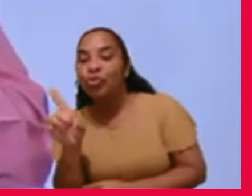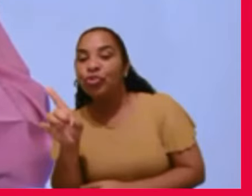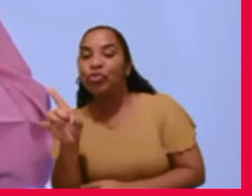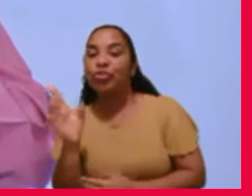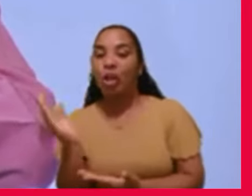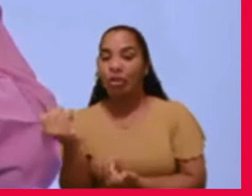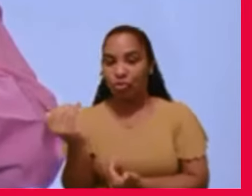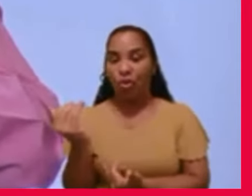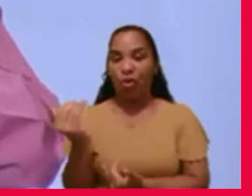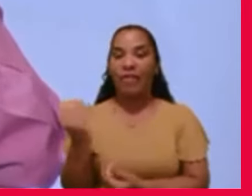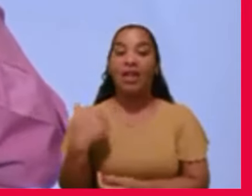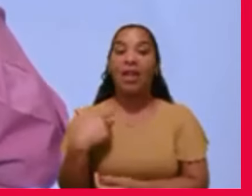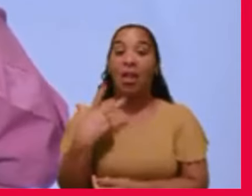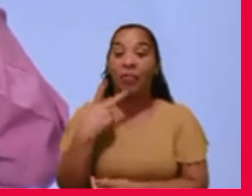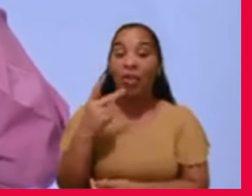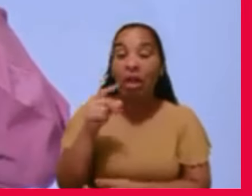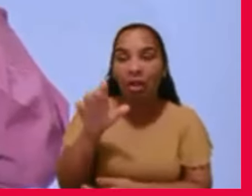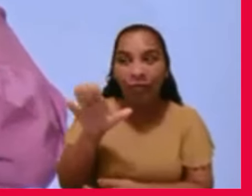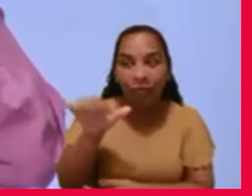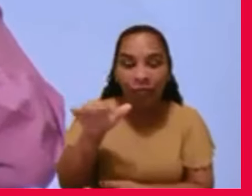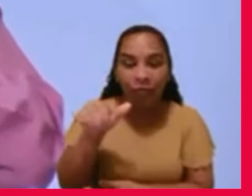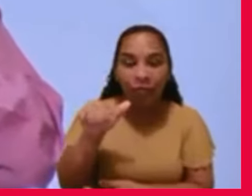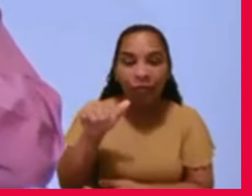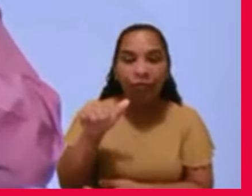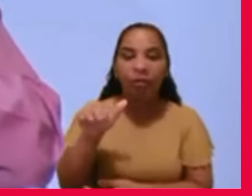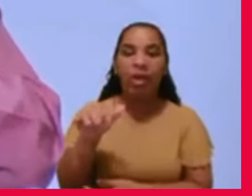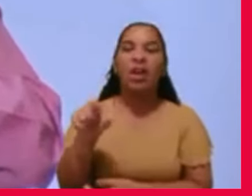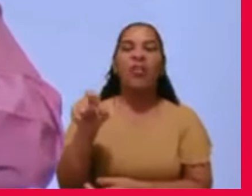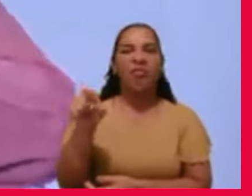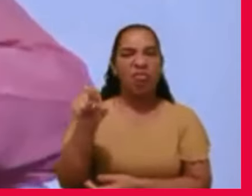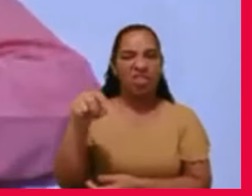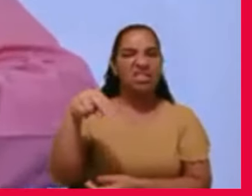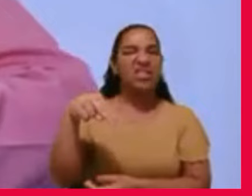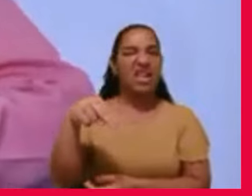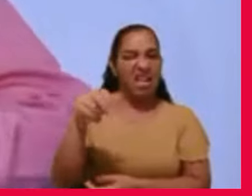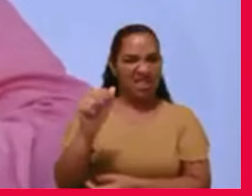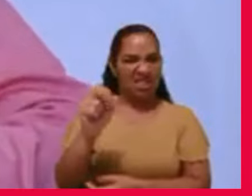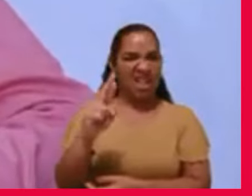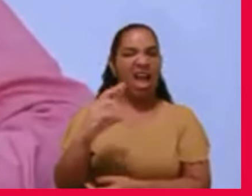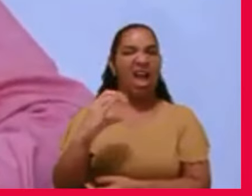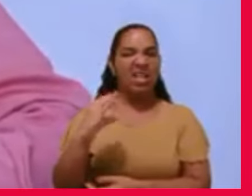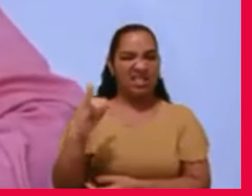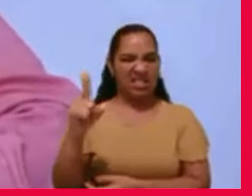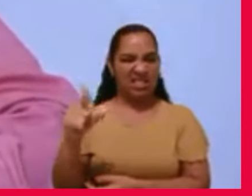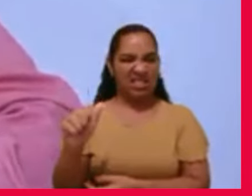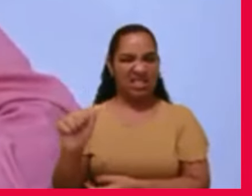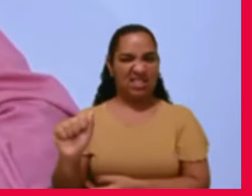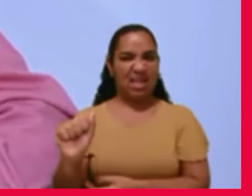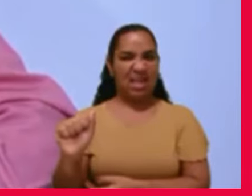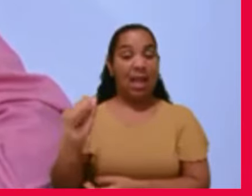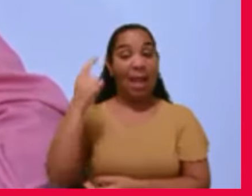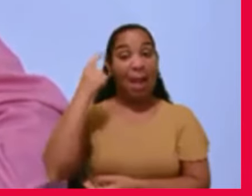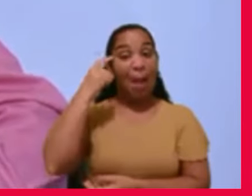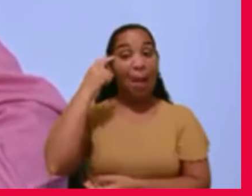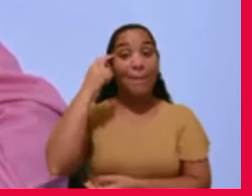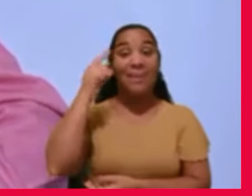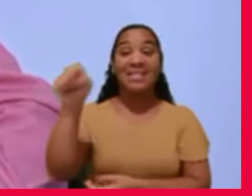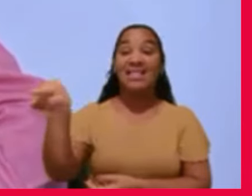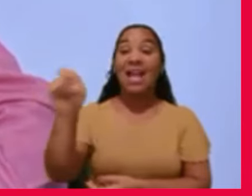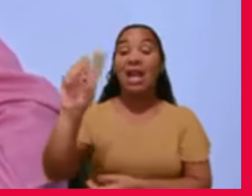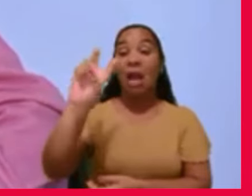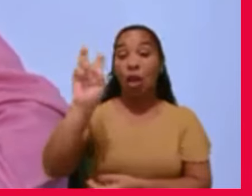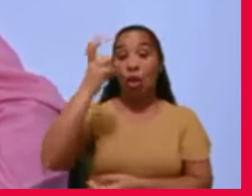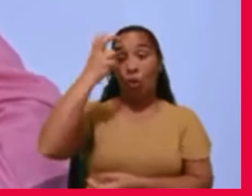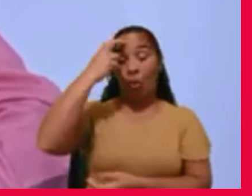assim, mas você é tão narcisista, pensei que ele tinha um pouco de cultura, não tinha não,